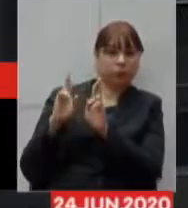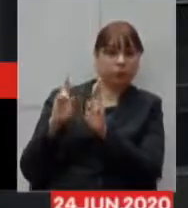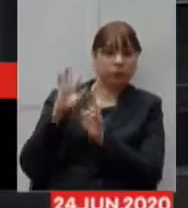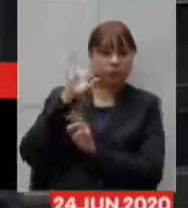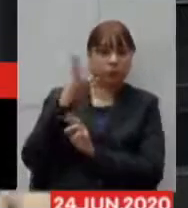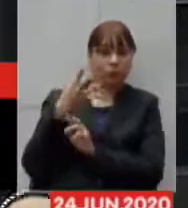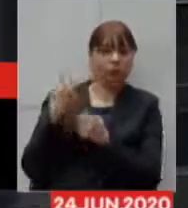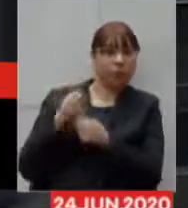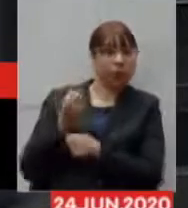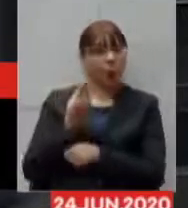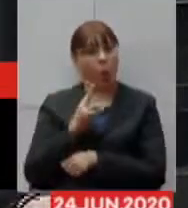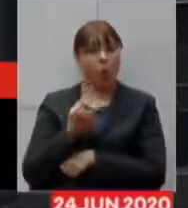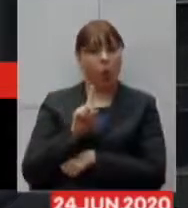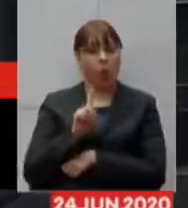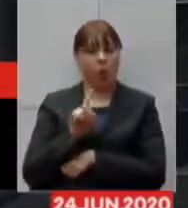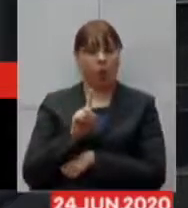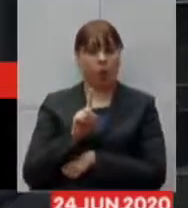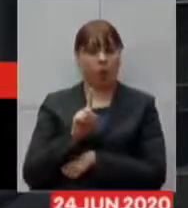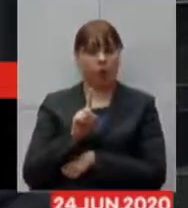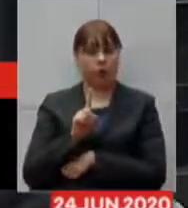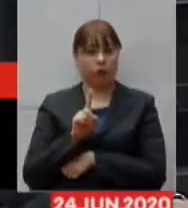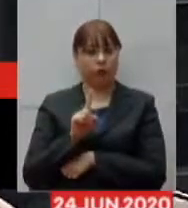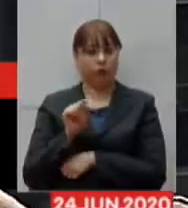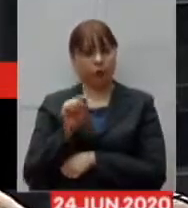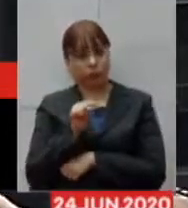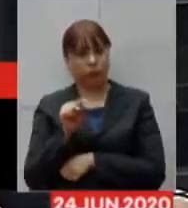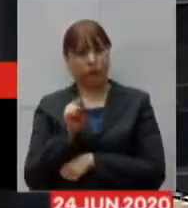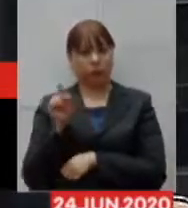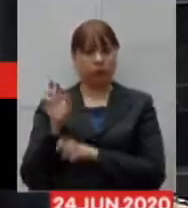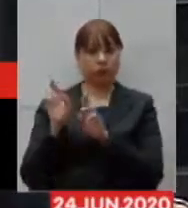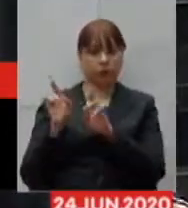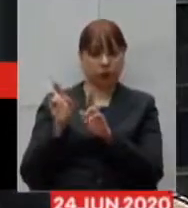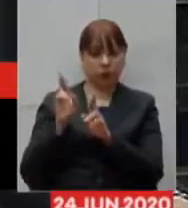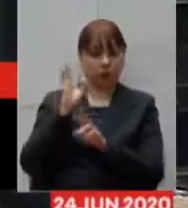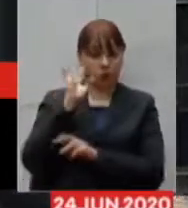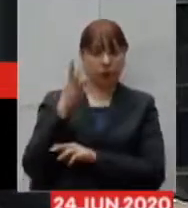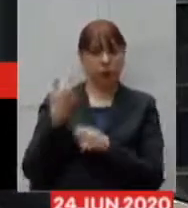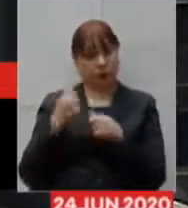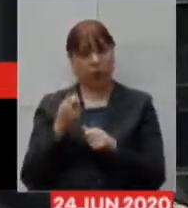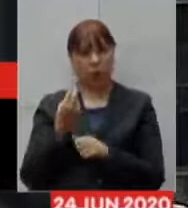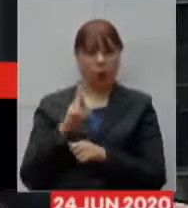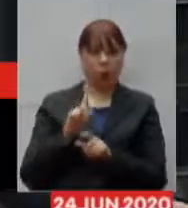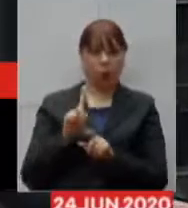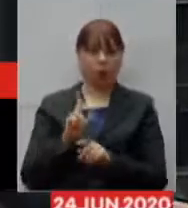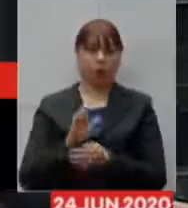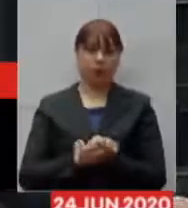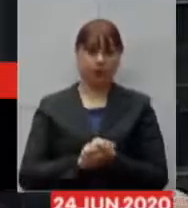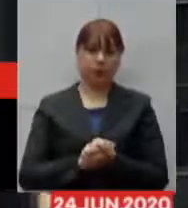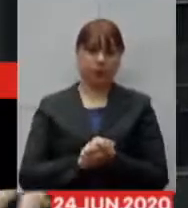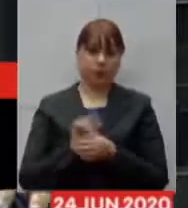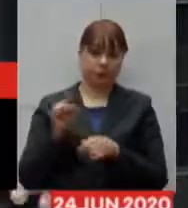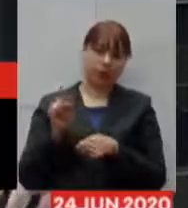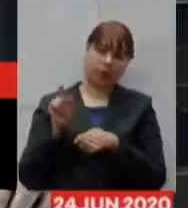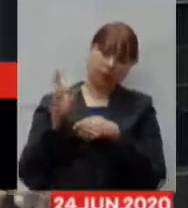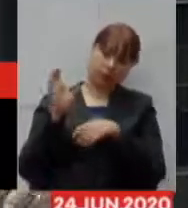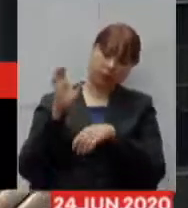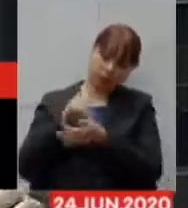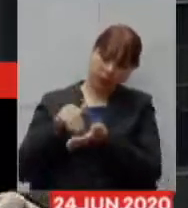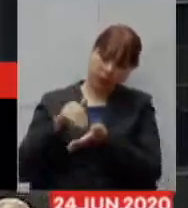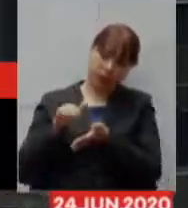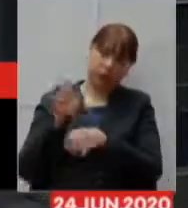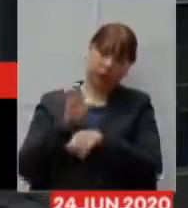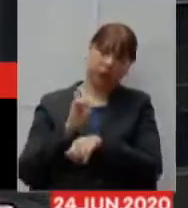se nós vamos ter que abrir ou não esse hospital de campanha, sempre vai ser a Secretaria de Estado da Saúde